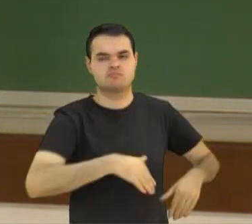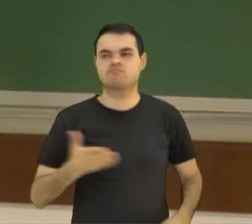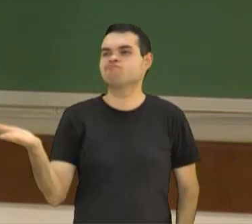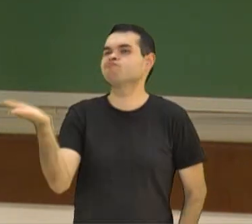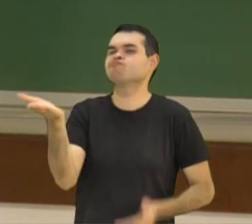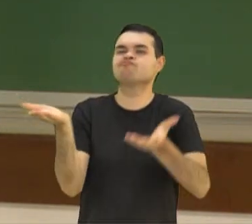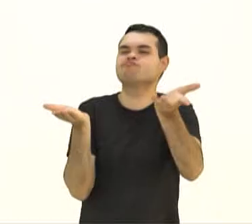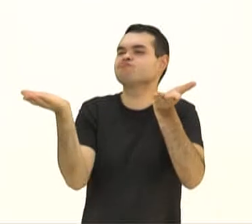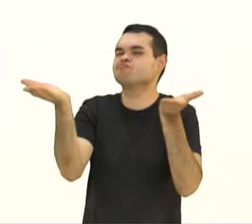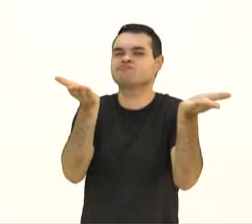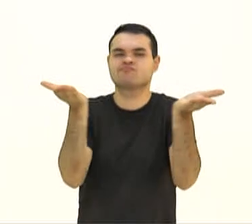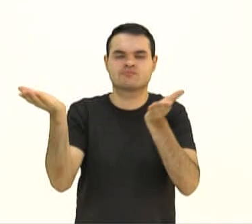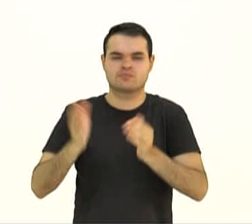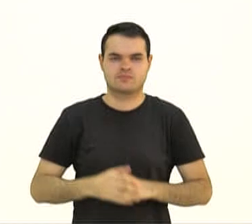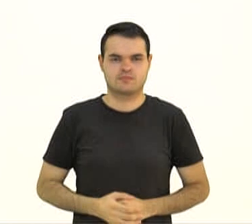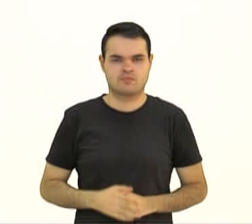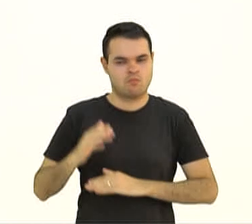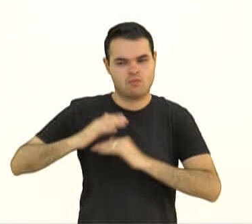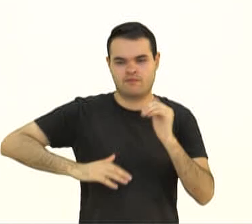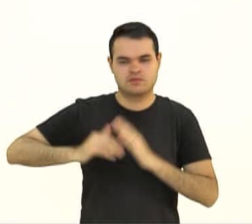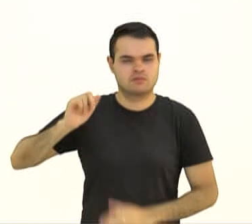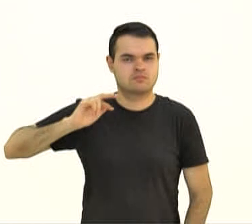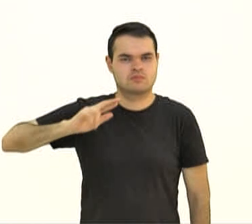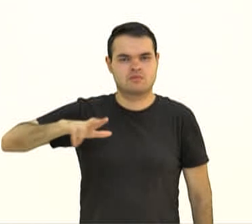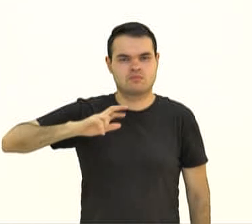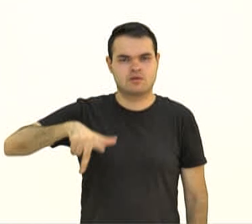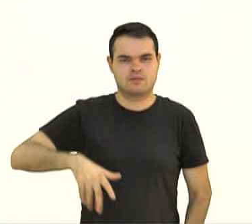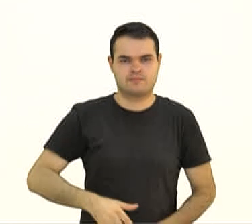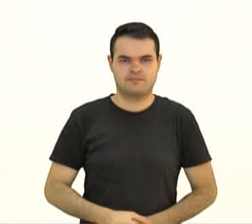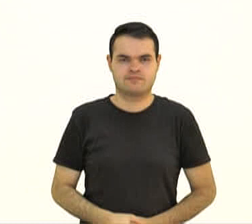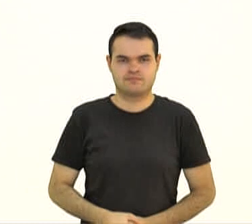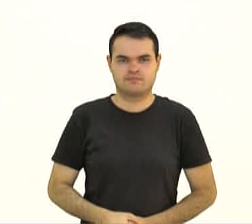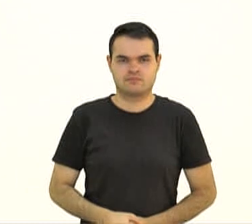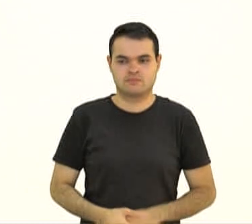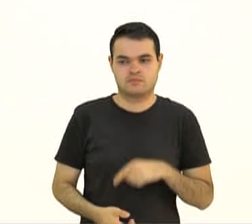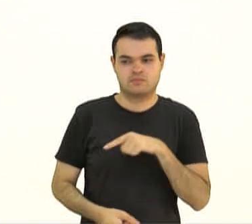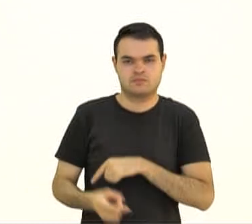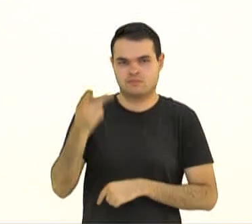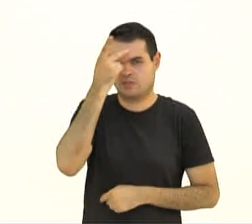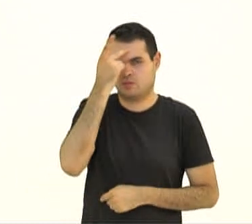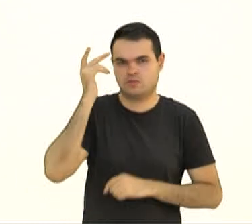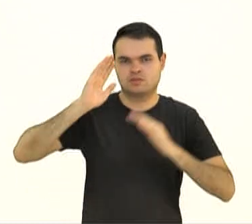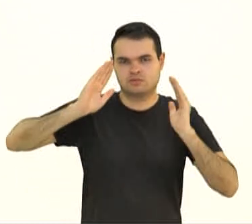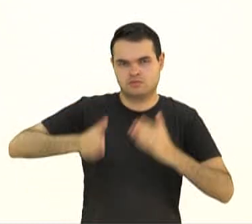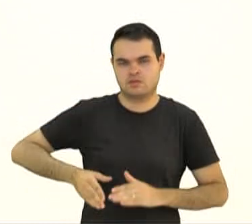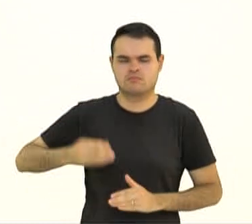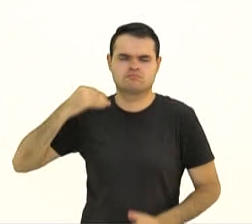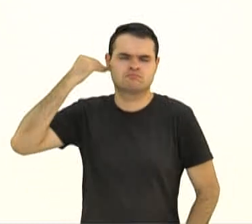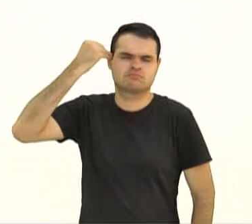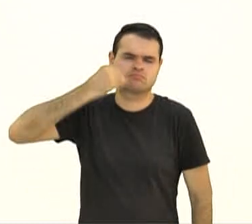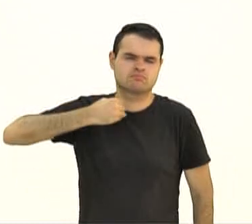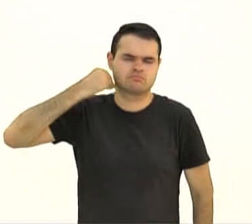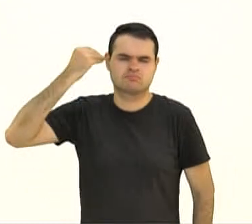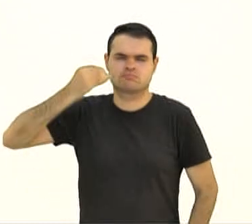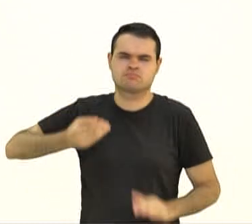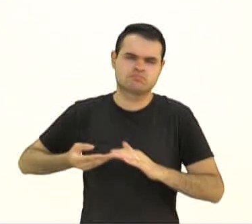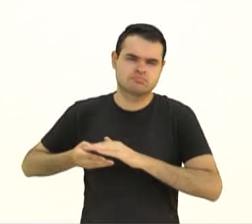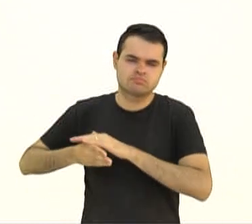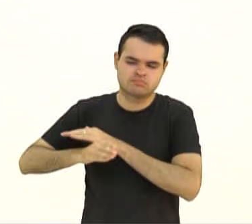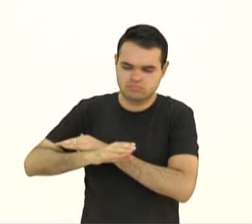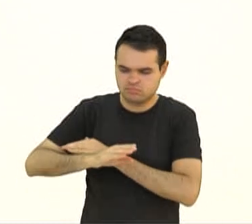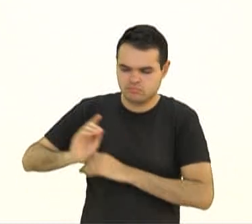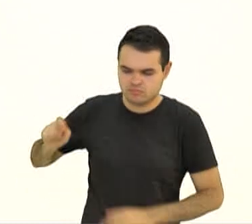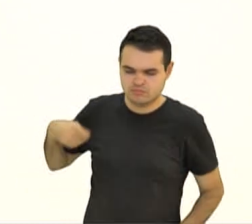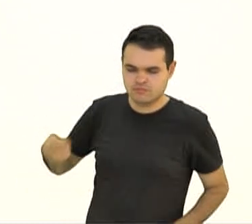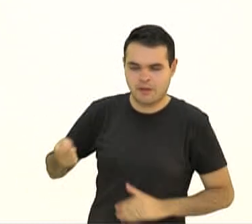Pois mendigar não é uma profissão. Nesse caso, as pessoas em estado de mendicância já estão familiarizadas e tornam-se